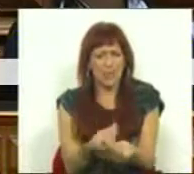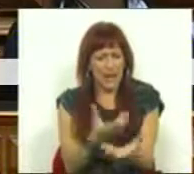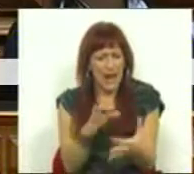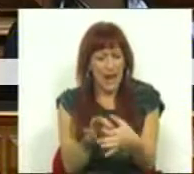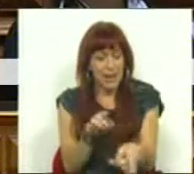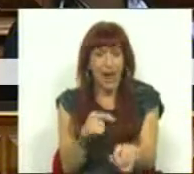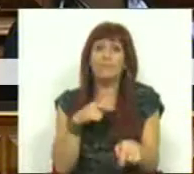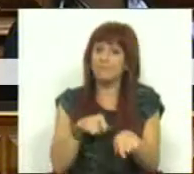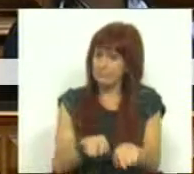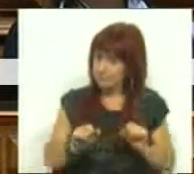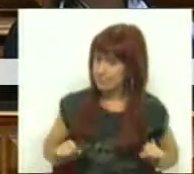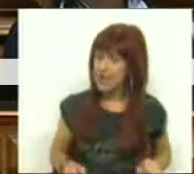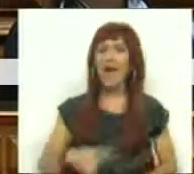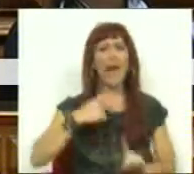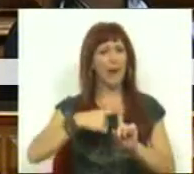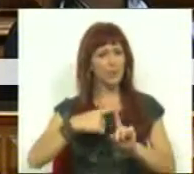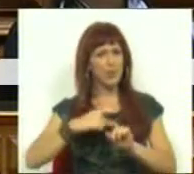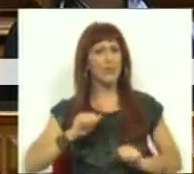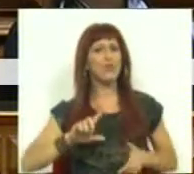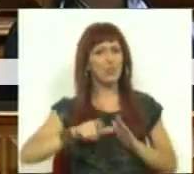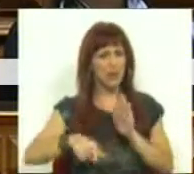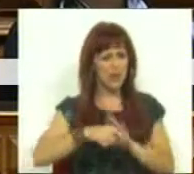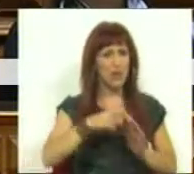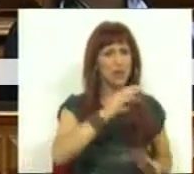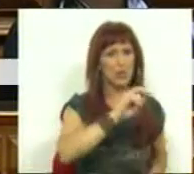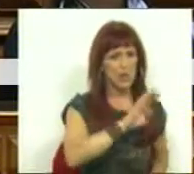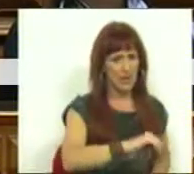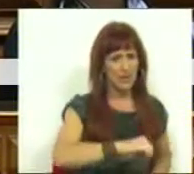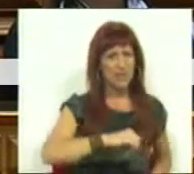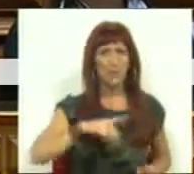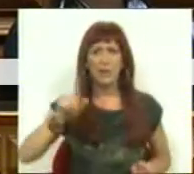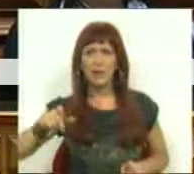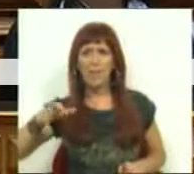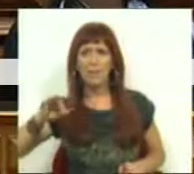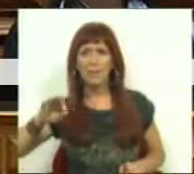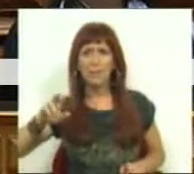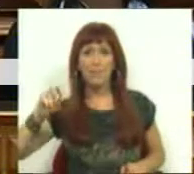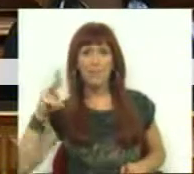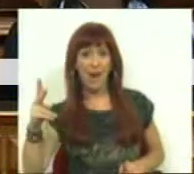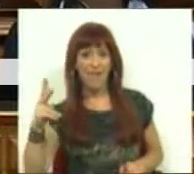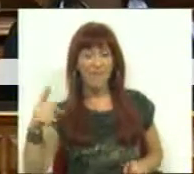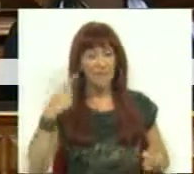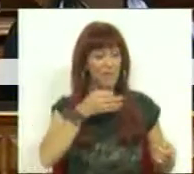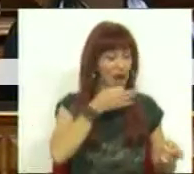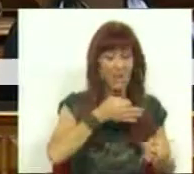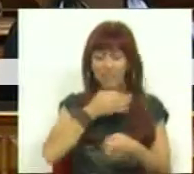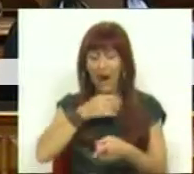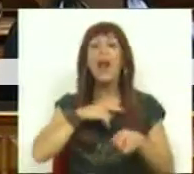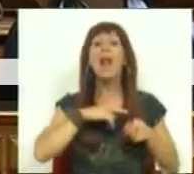matéria. E, desse ponto de vista, é positivo que o projeto de lei do PSD e do Partido Ecologista Os Verdes aborde